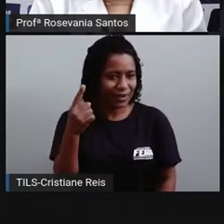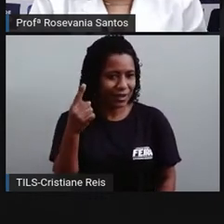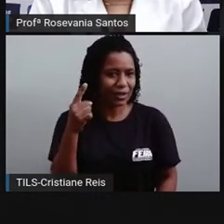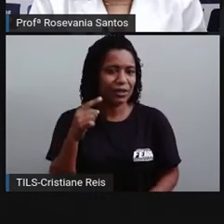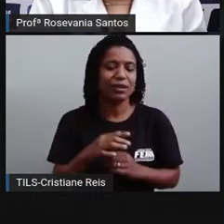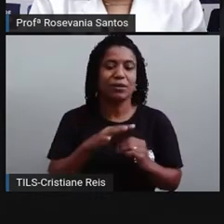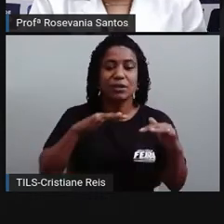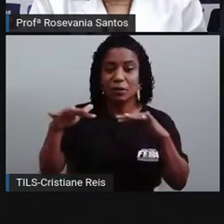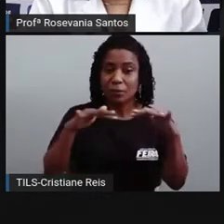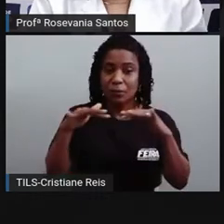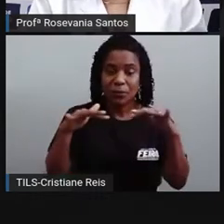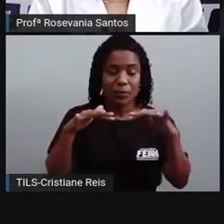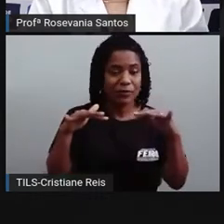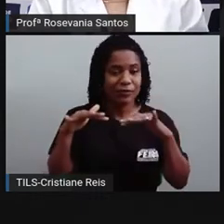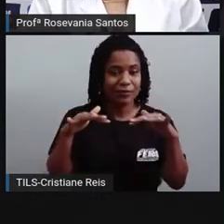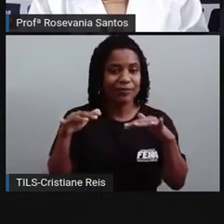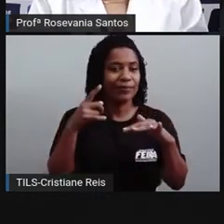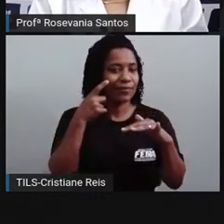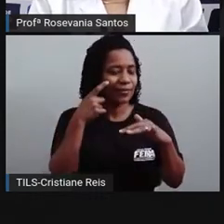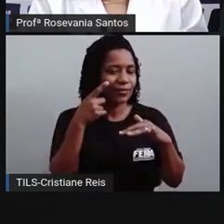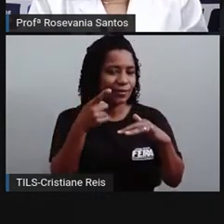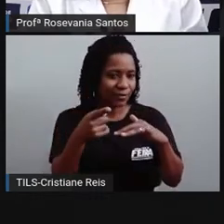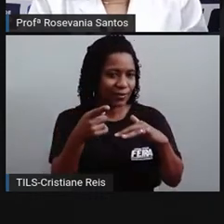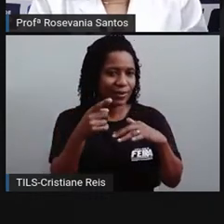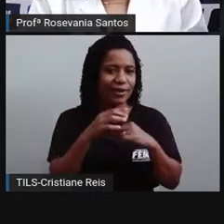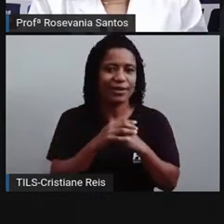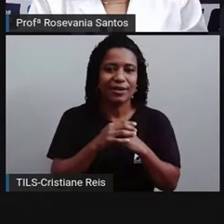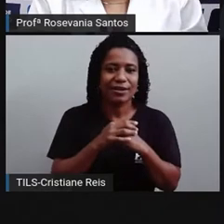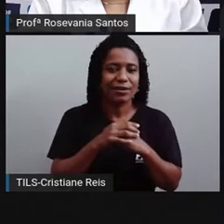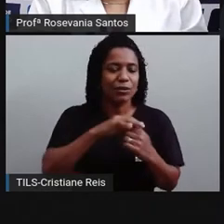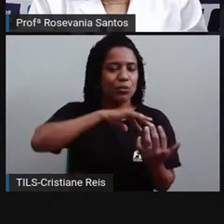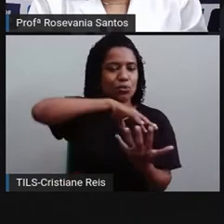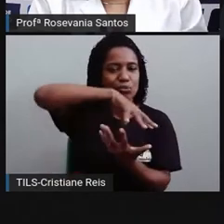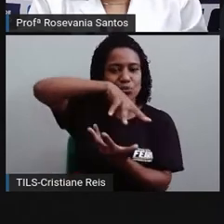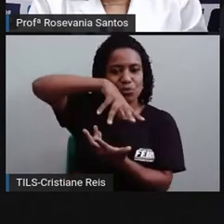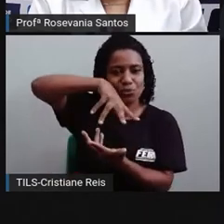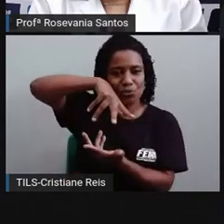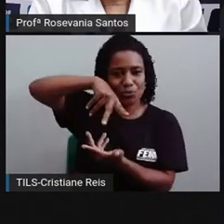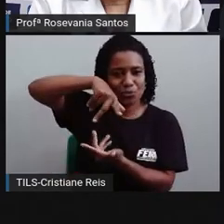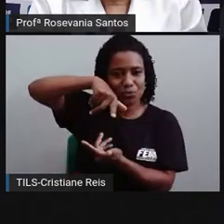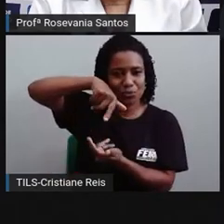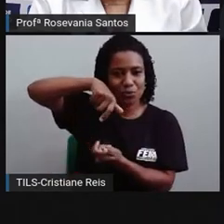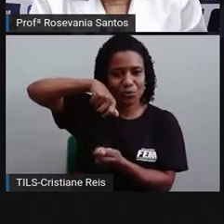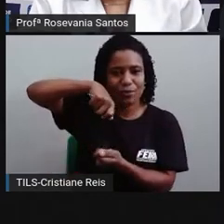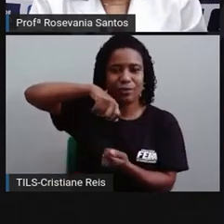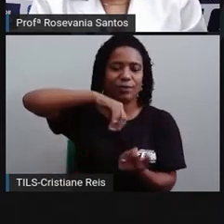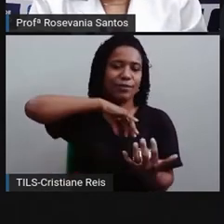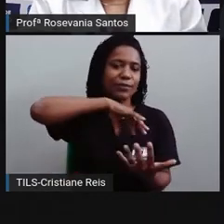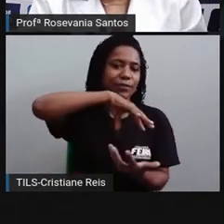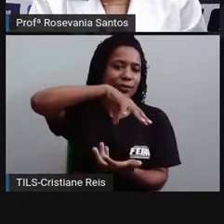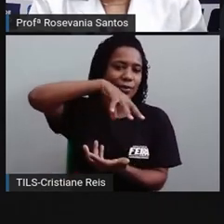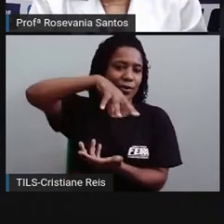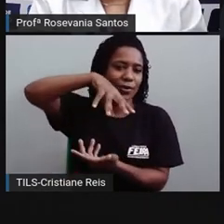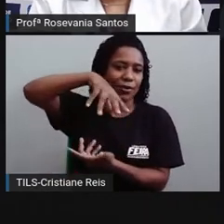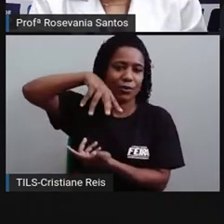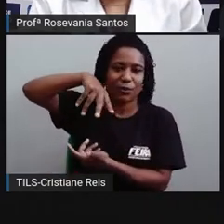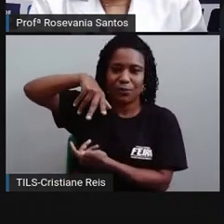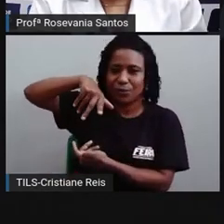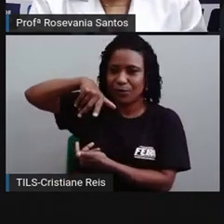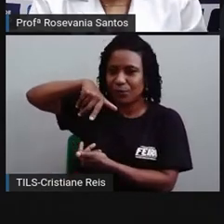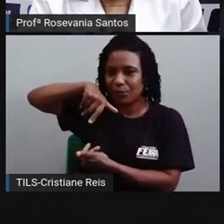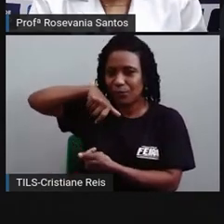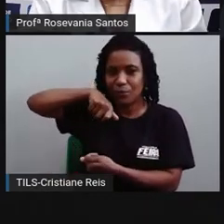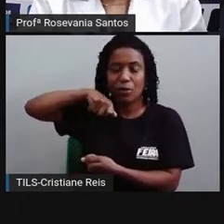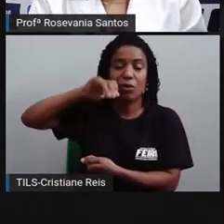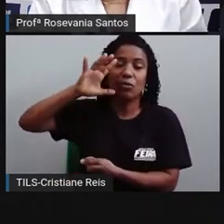esse movimento aqui. Que ele leva lá, nesse tempo que ele leva para mostrar. Por exemplo, está esse ponto aqui. Para dar outra volta,